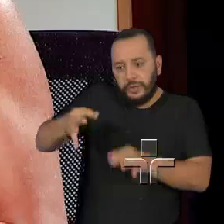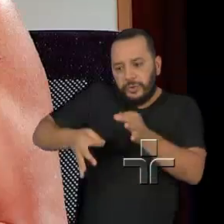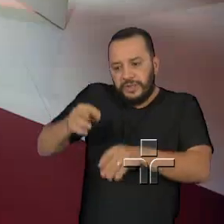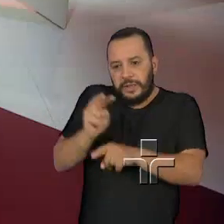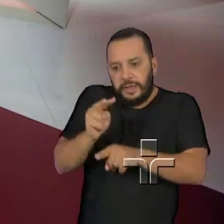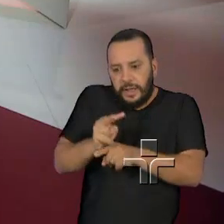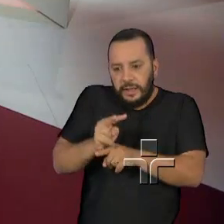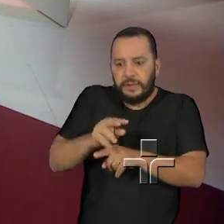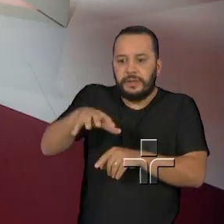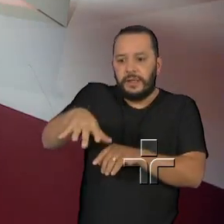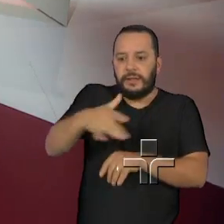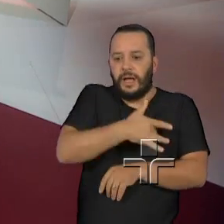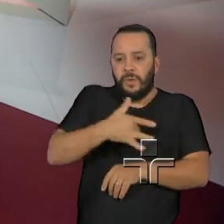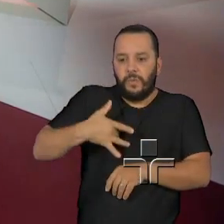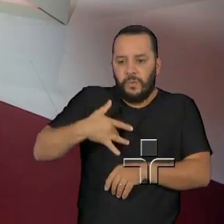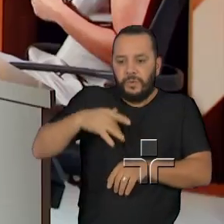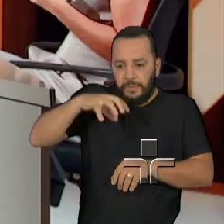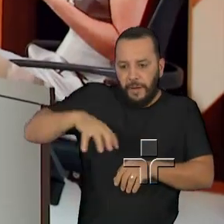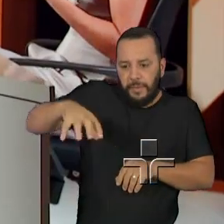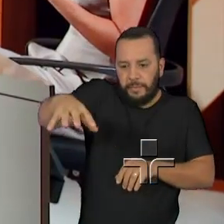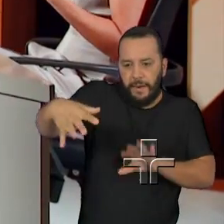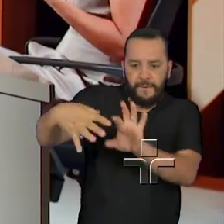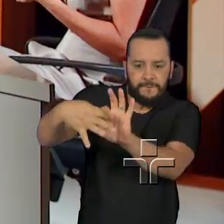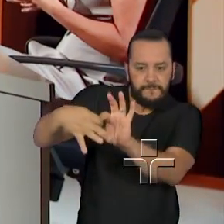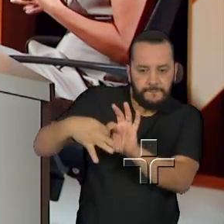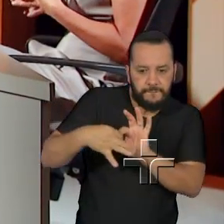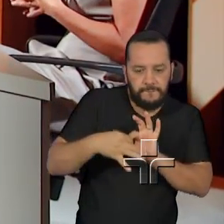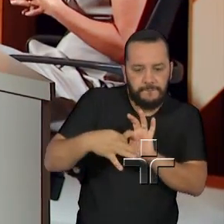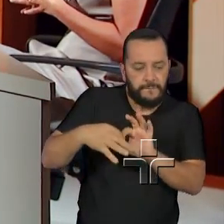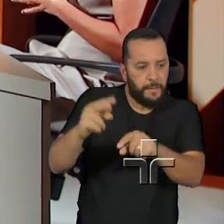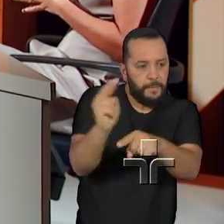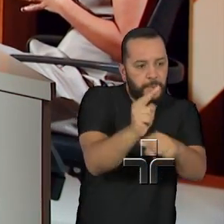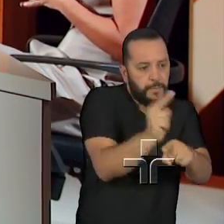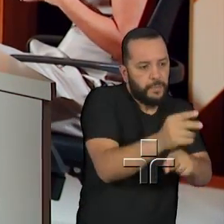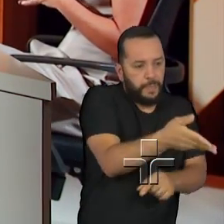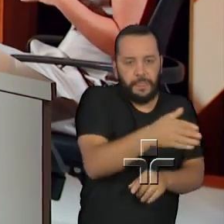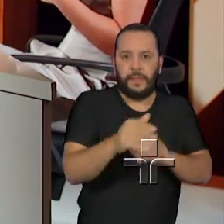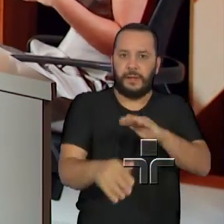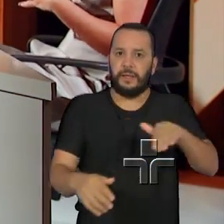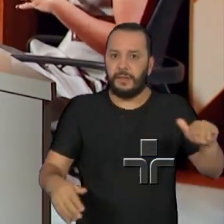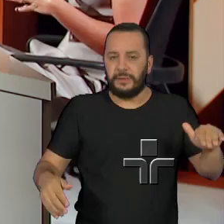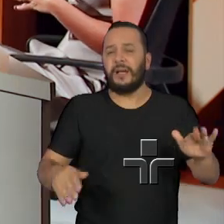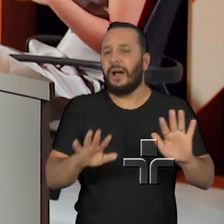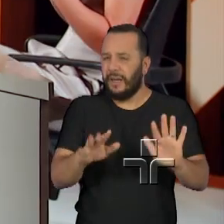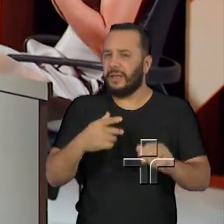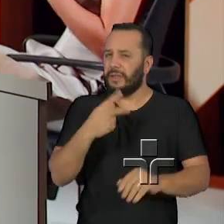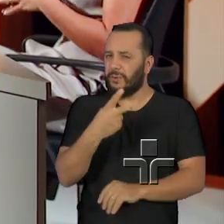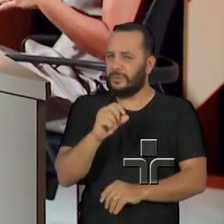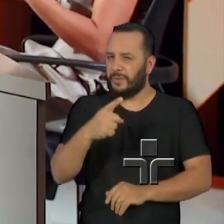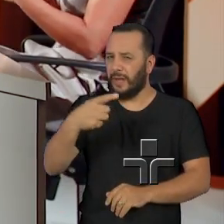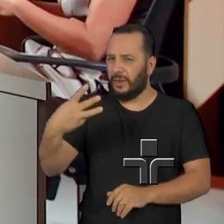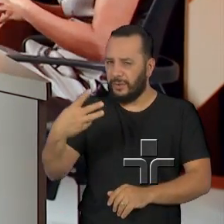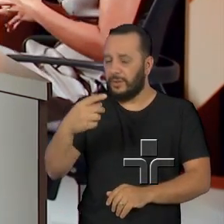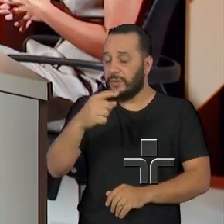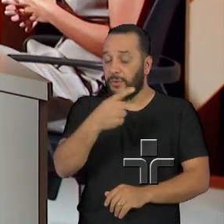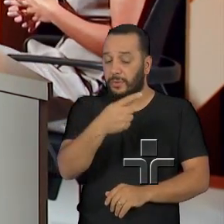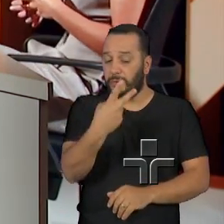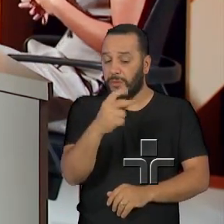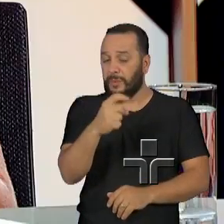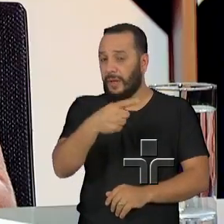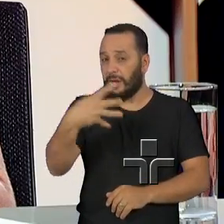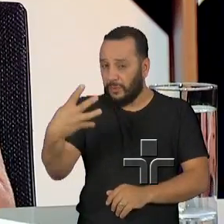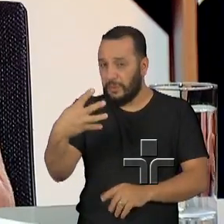protetiva. Em 2014, começou a se sentir uma necessidade de um trabalho diferenciado, com fluxo integrado de